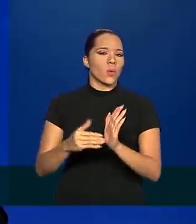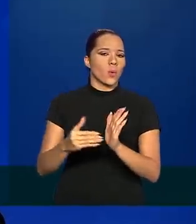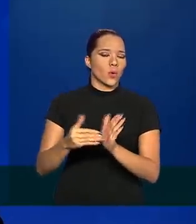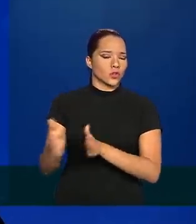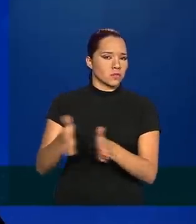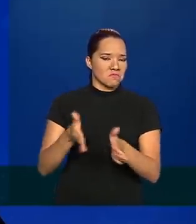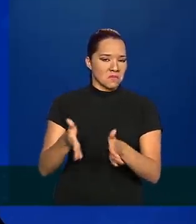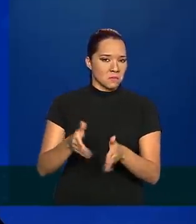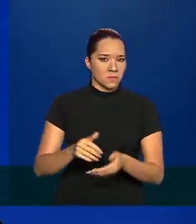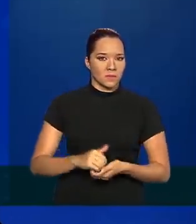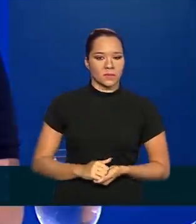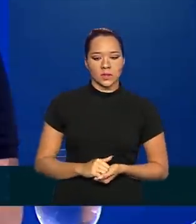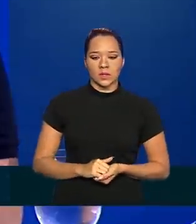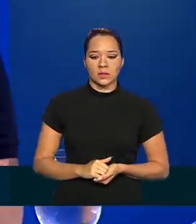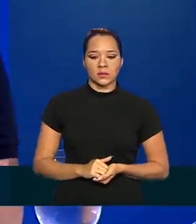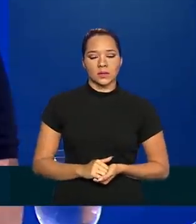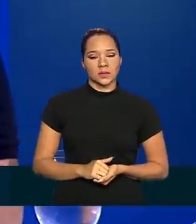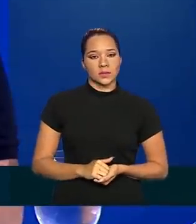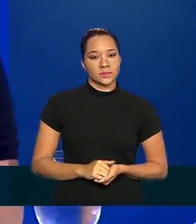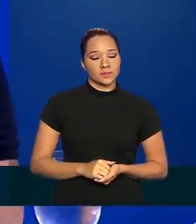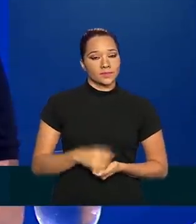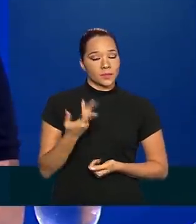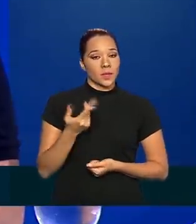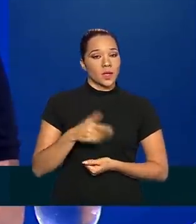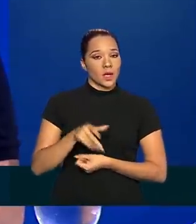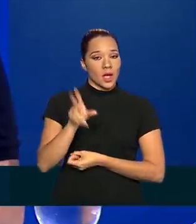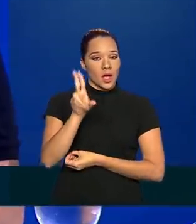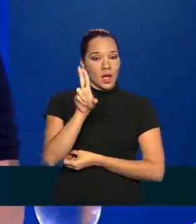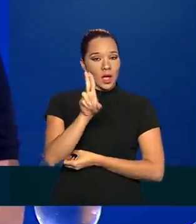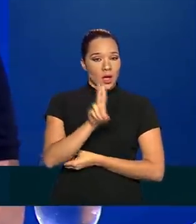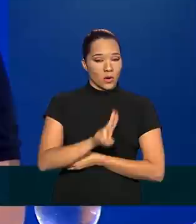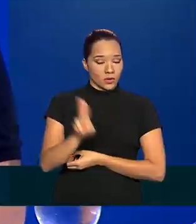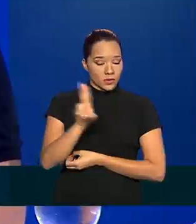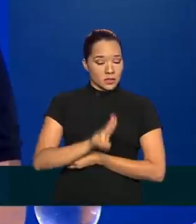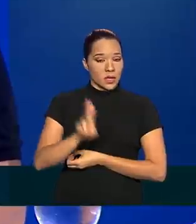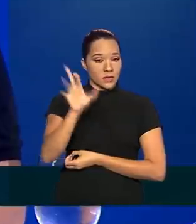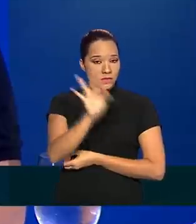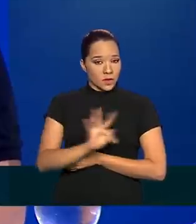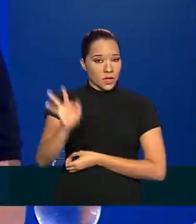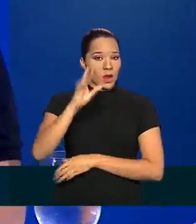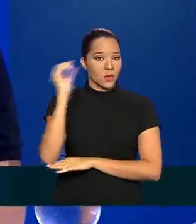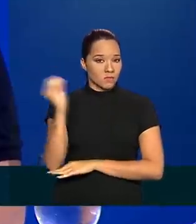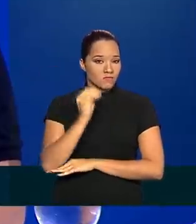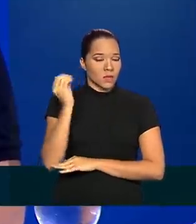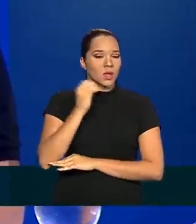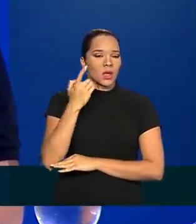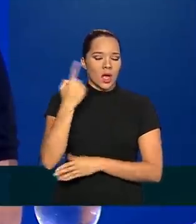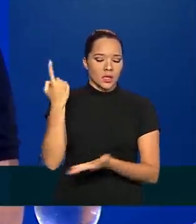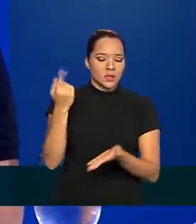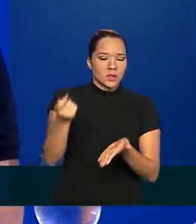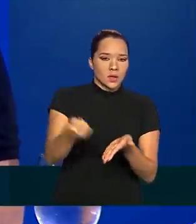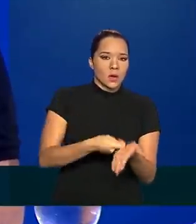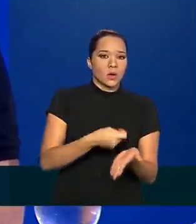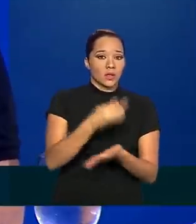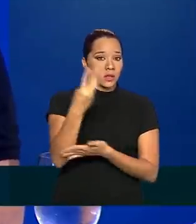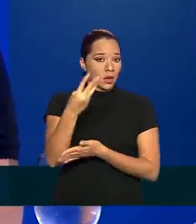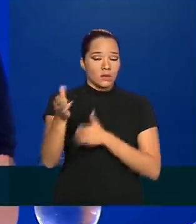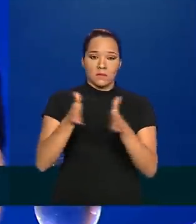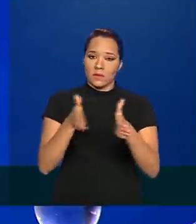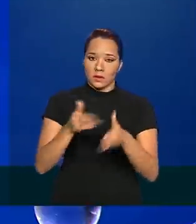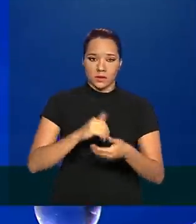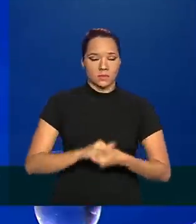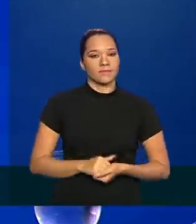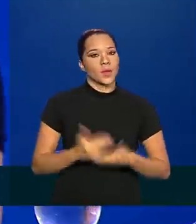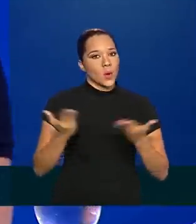etapa? Bem, a Universidade Federal de Pelotas assinou um termo de referência com o Ministério da Saúde que previa três fases.